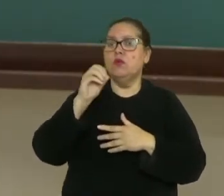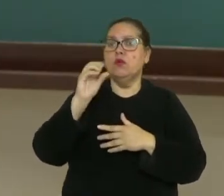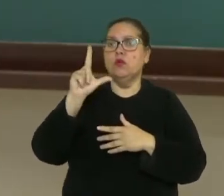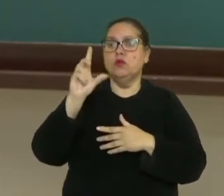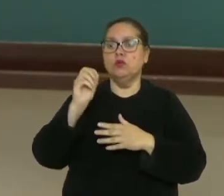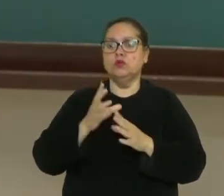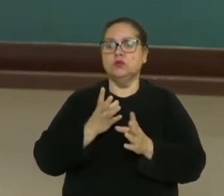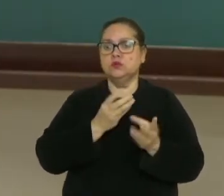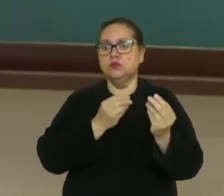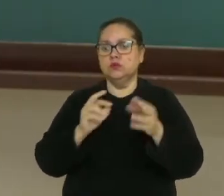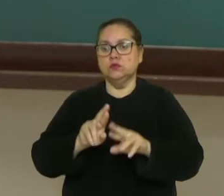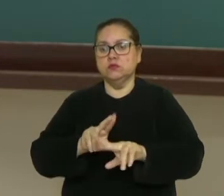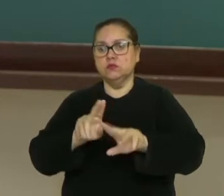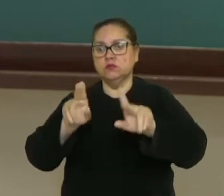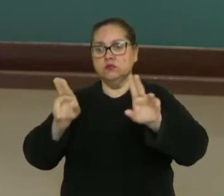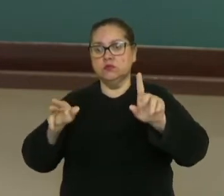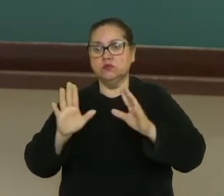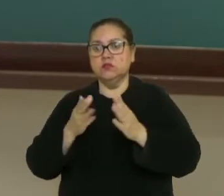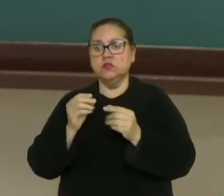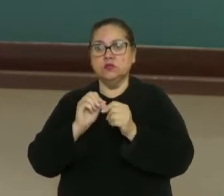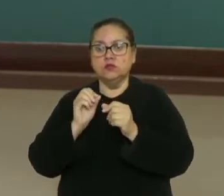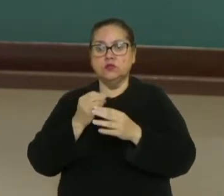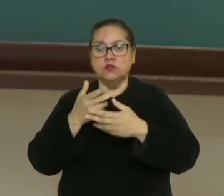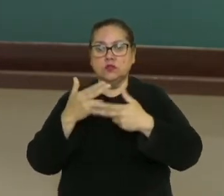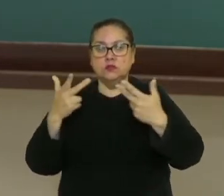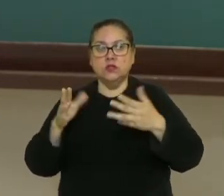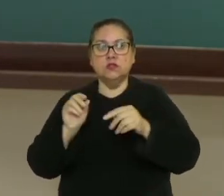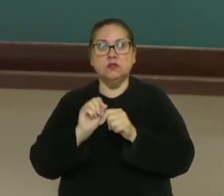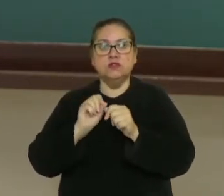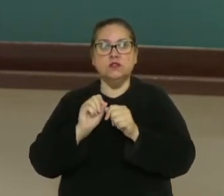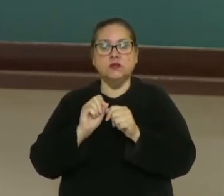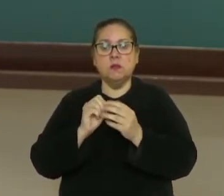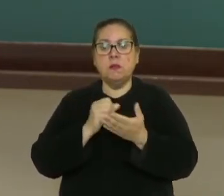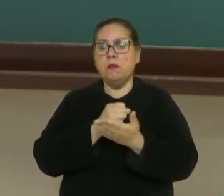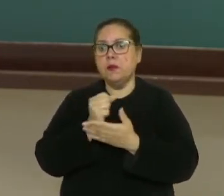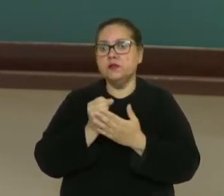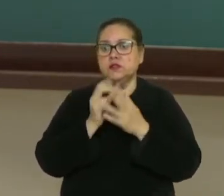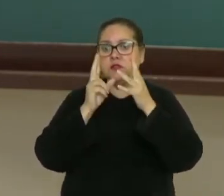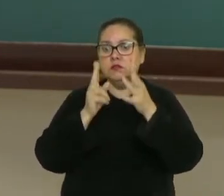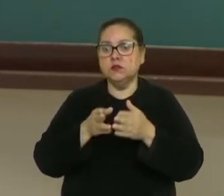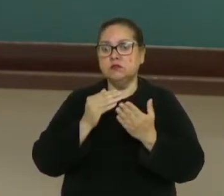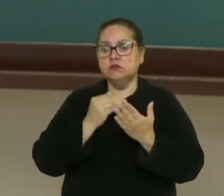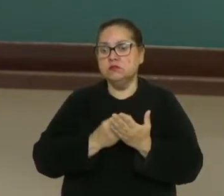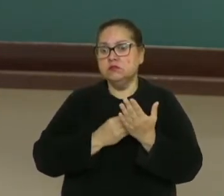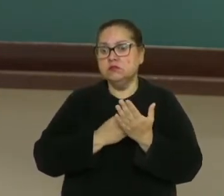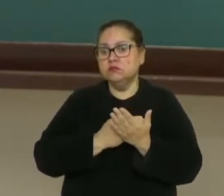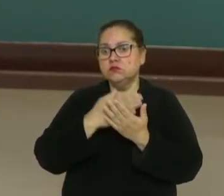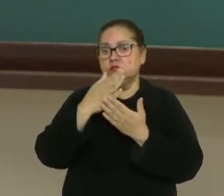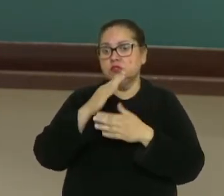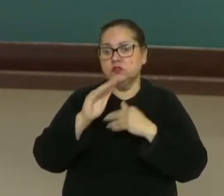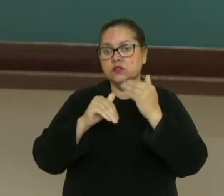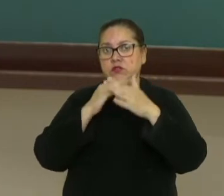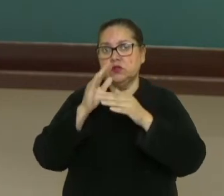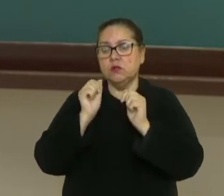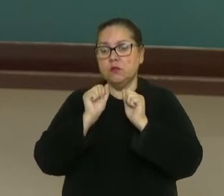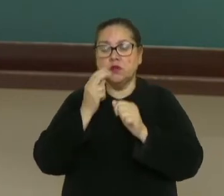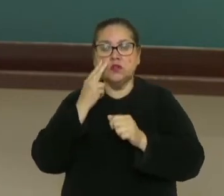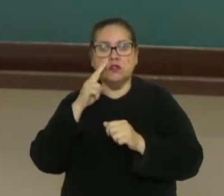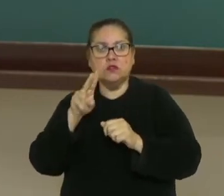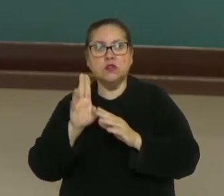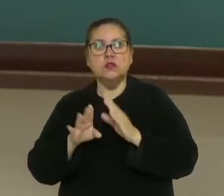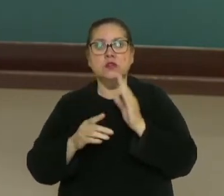deles terem diferentes funções, eles seguem ali basicamente uma mesma origem evolutiva. Tanto é que você pode ver,